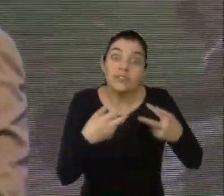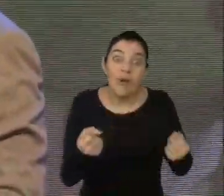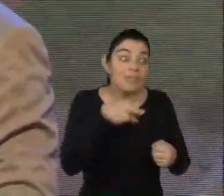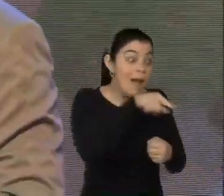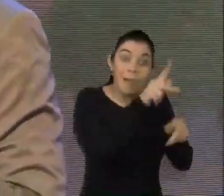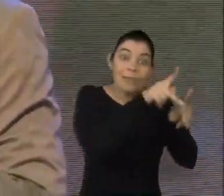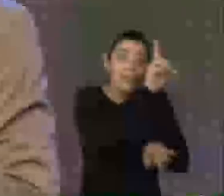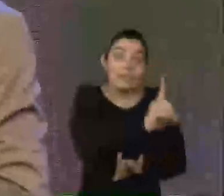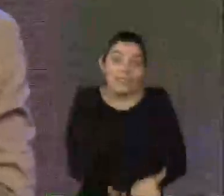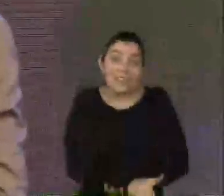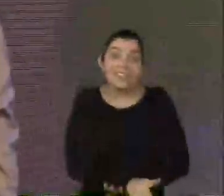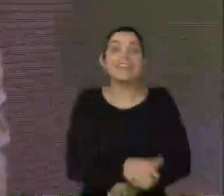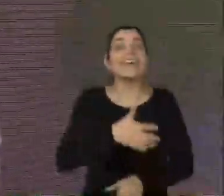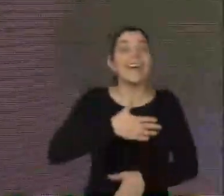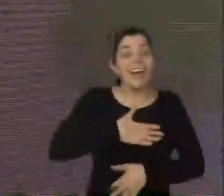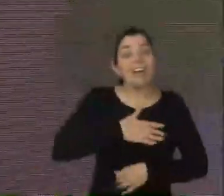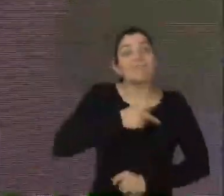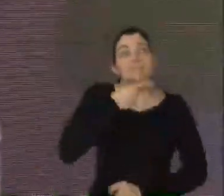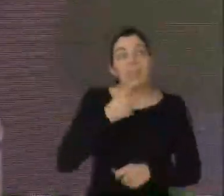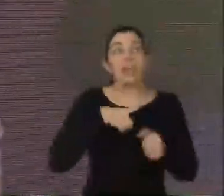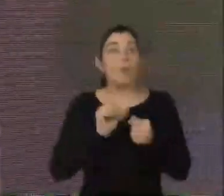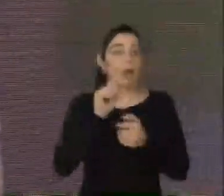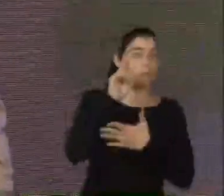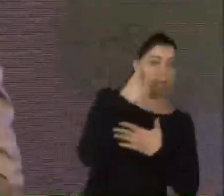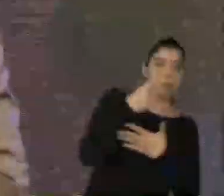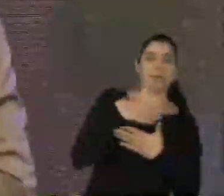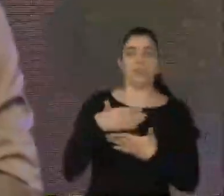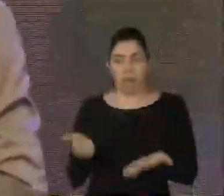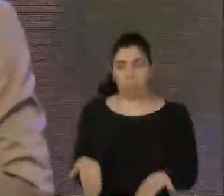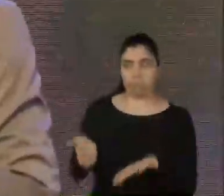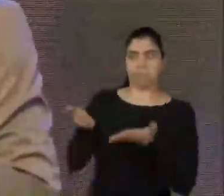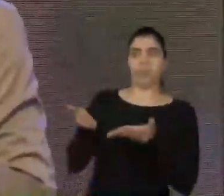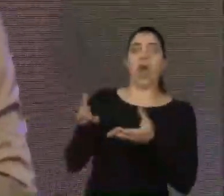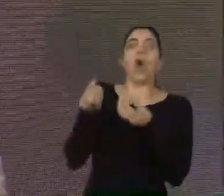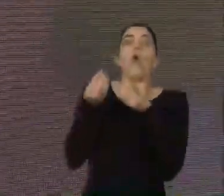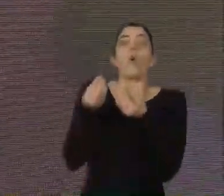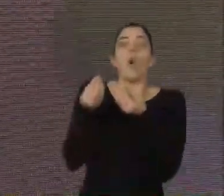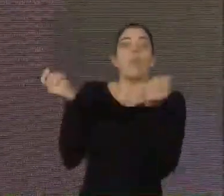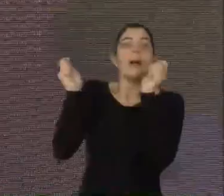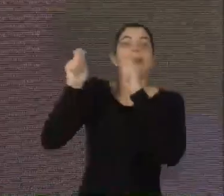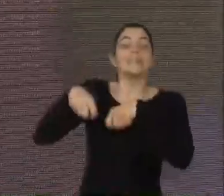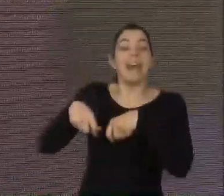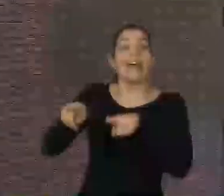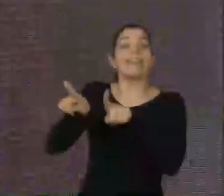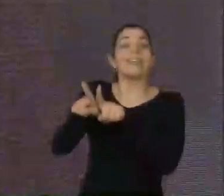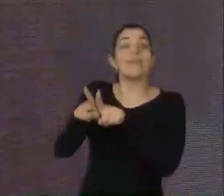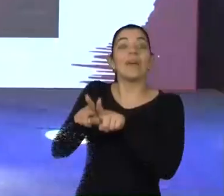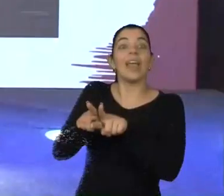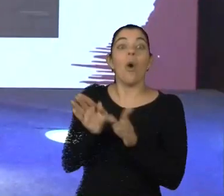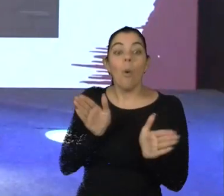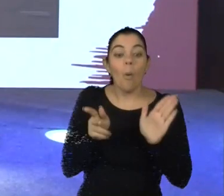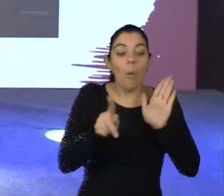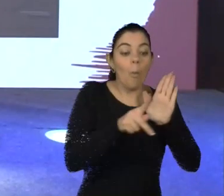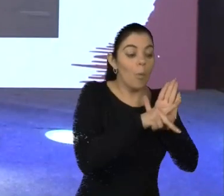deficiência, na verdade, que ela tem o algo a mais para nos dar a dica e oferecer de como lidar para potencializar e mudar o próprio destino.